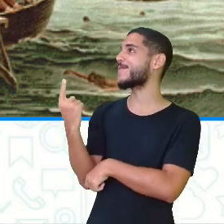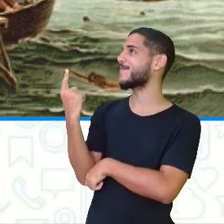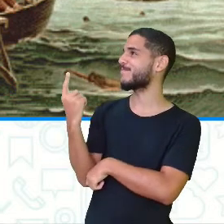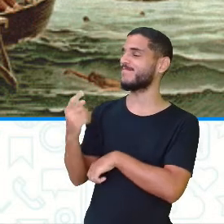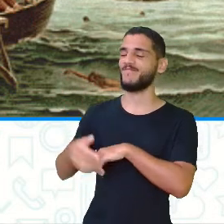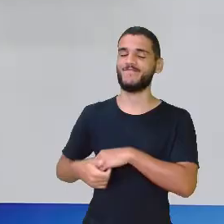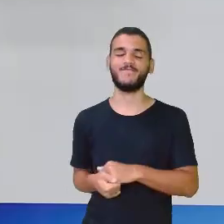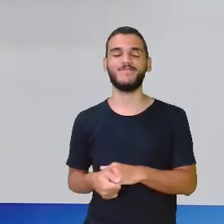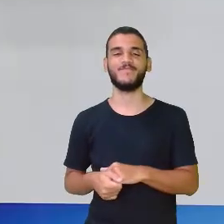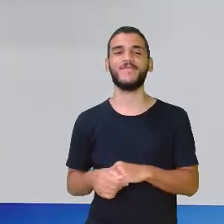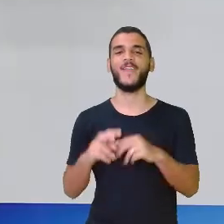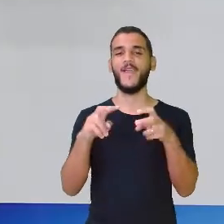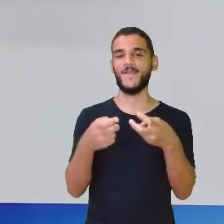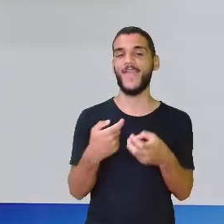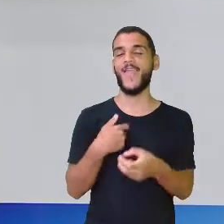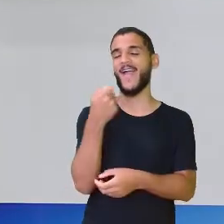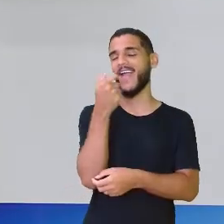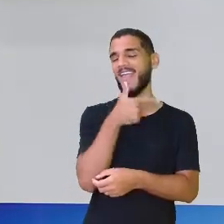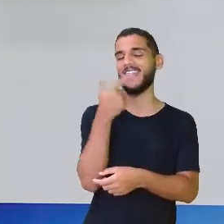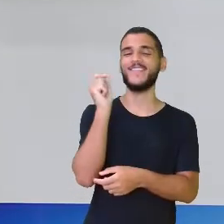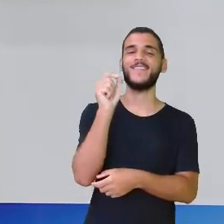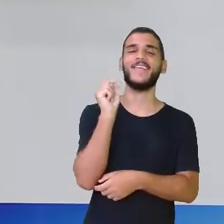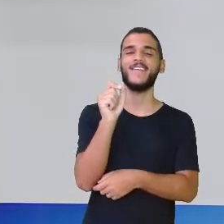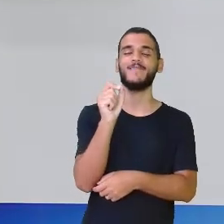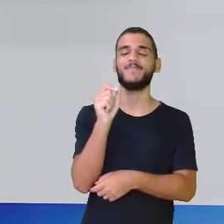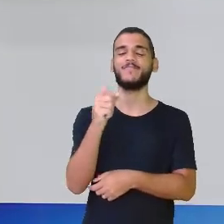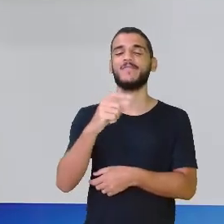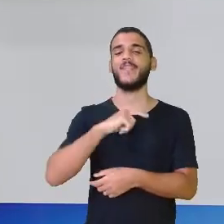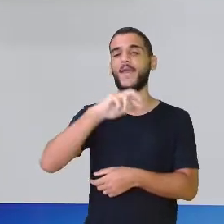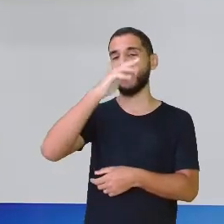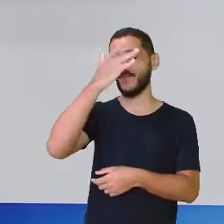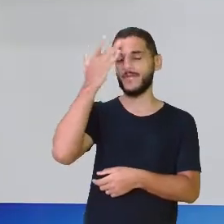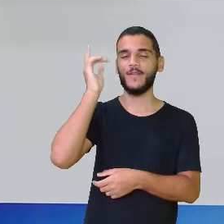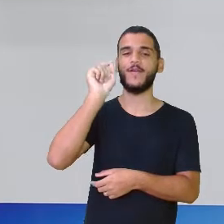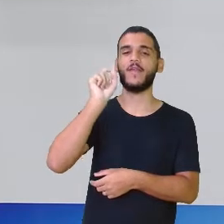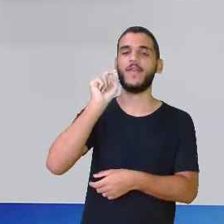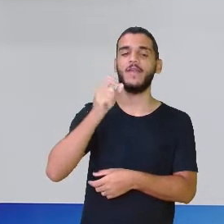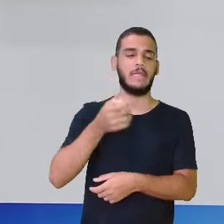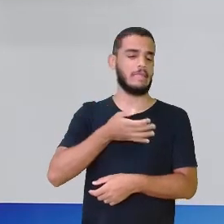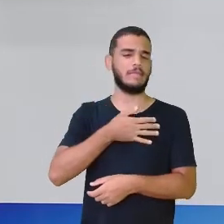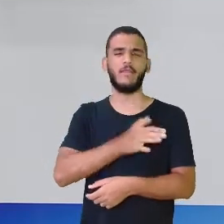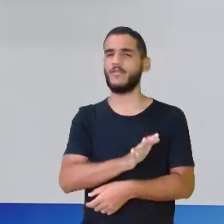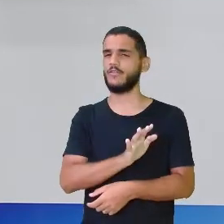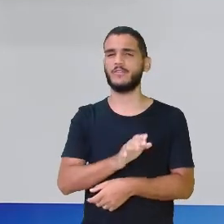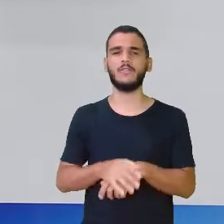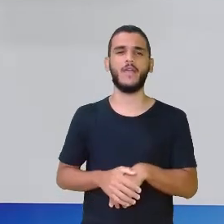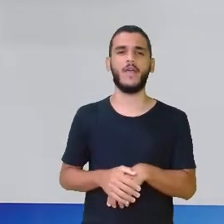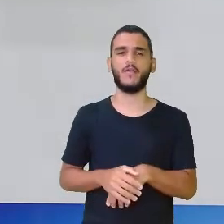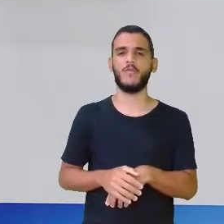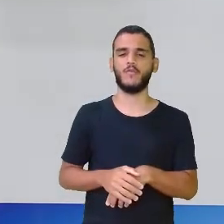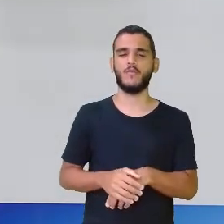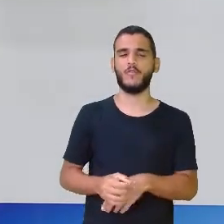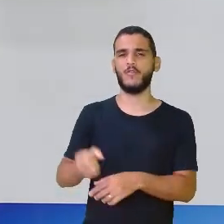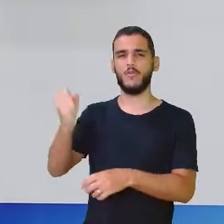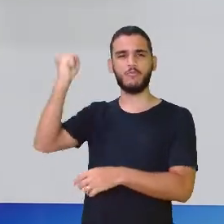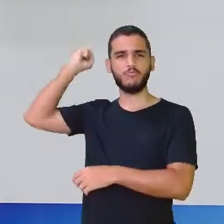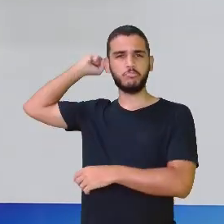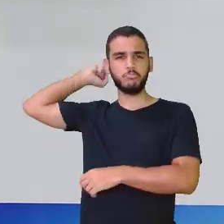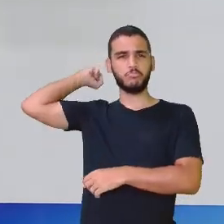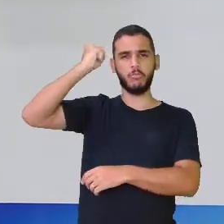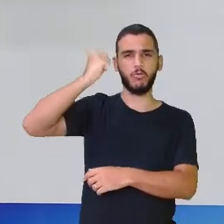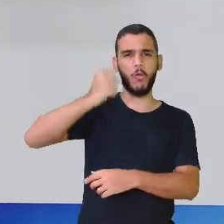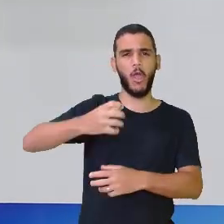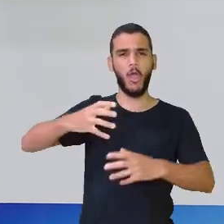Se vocês observarem, eu estou rindo aqui porque eu estou vendo. Tem uns aqui que não gostaram muito, não. Não sabe que estão com o arco levantado assim, brigando,